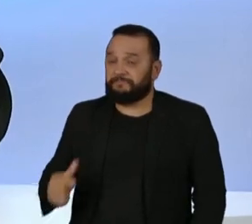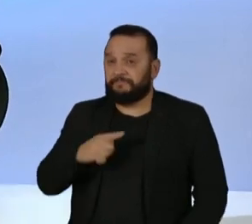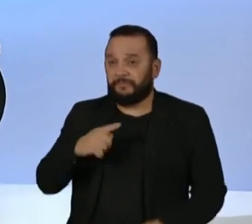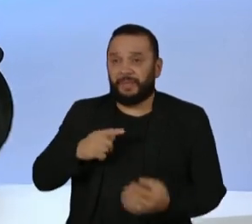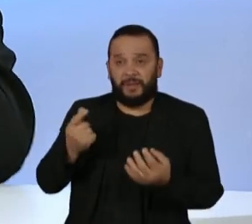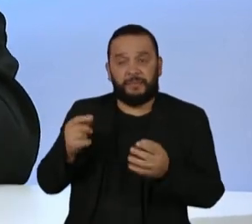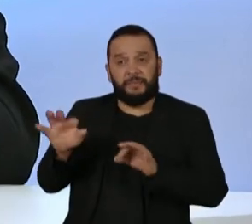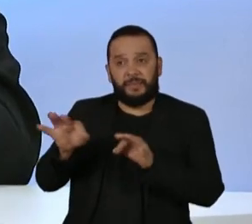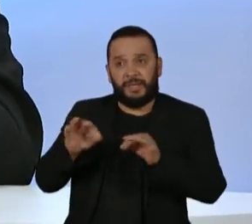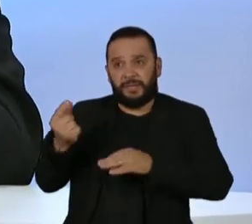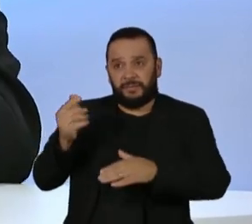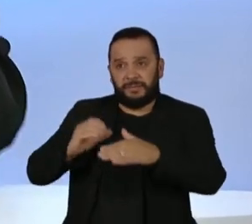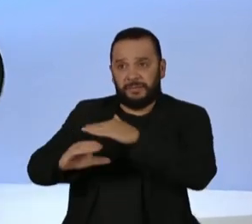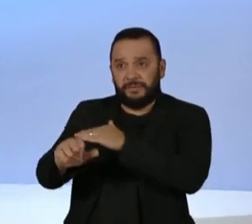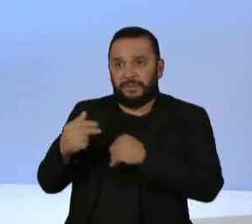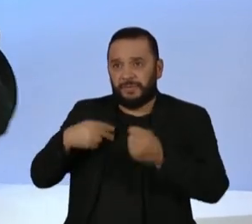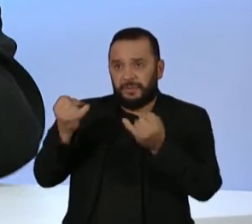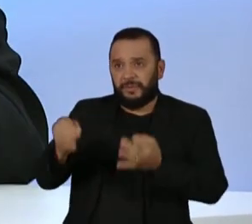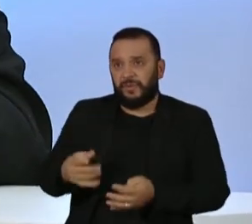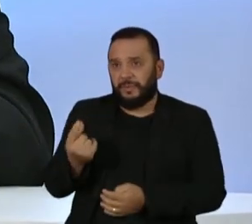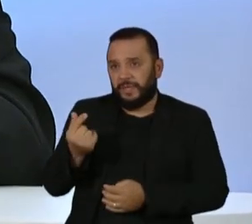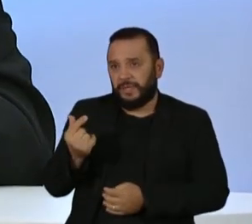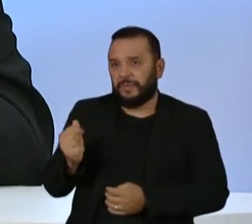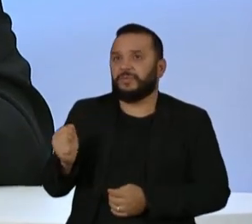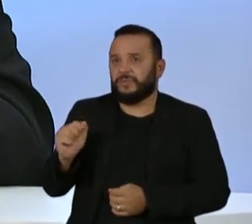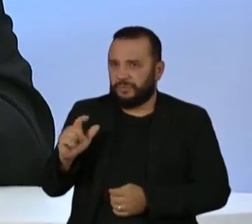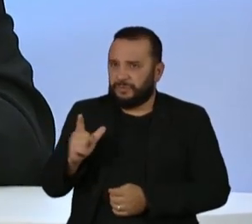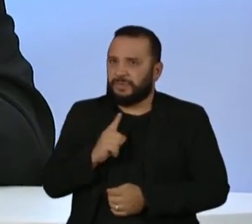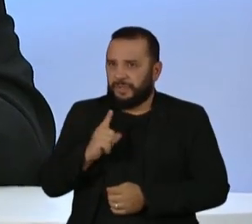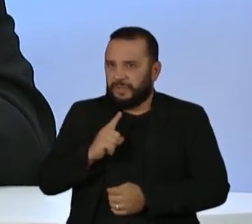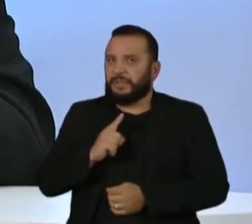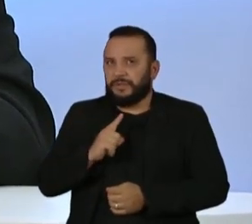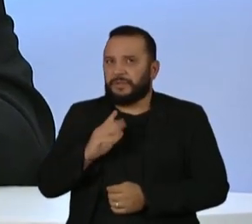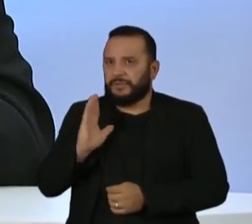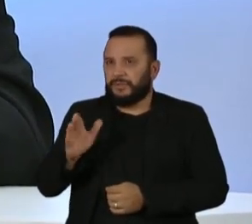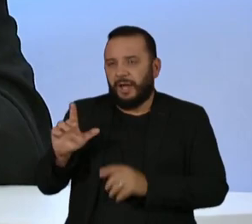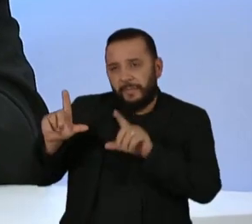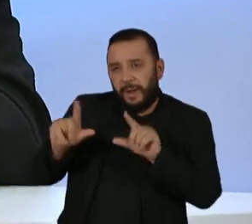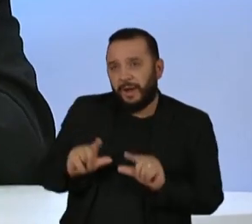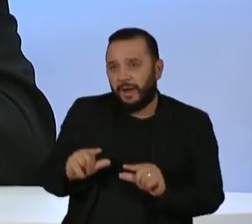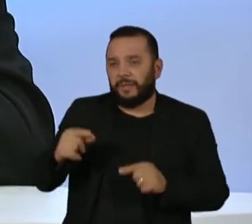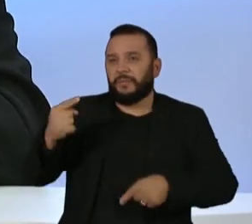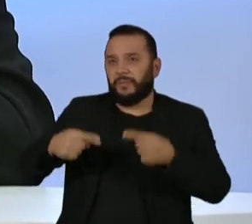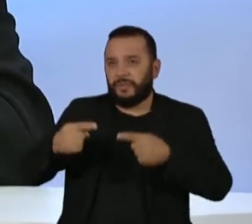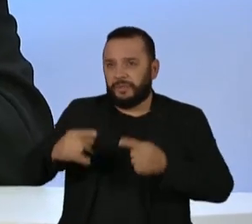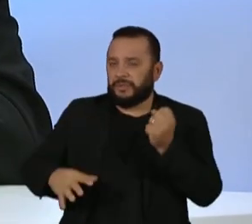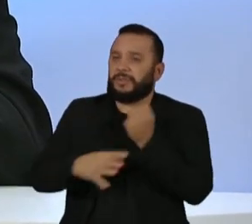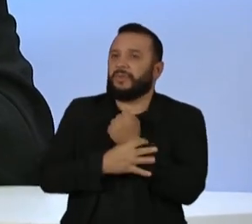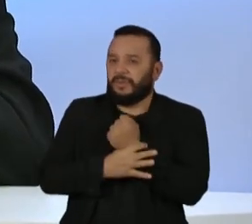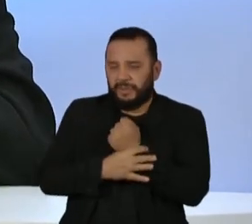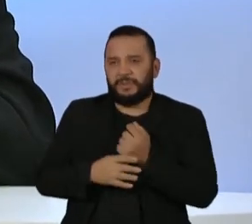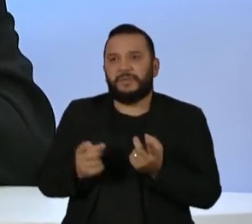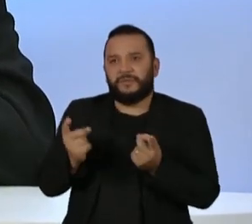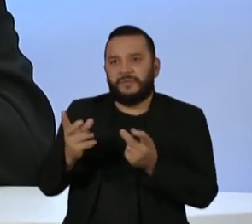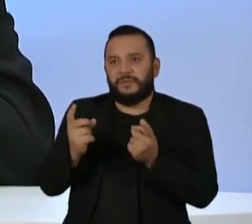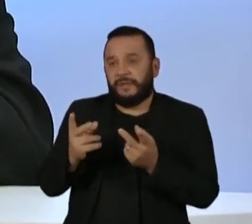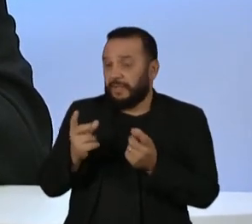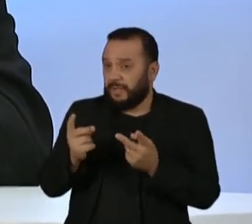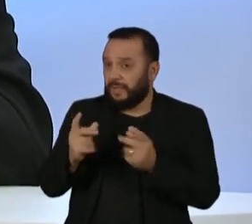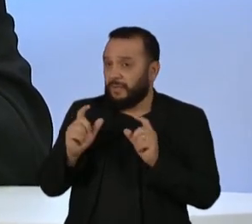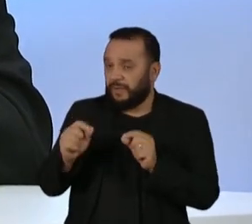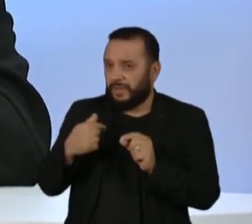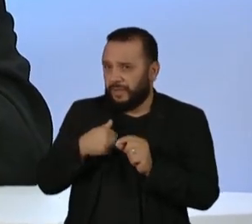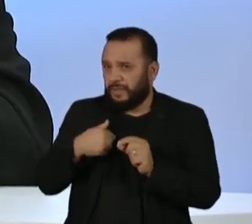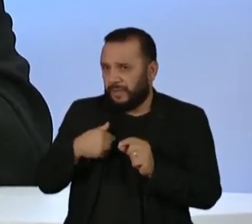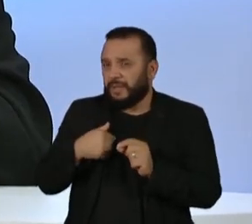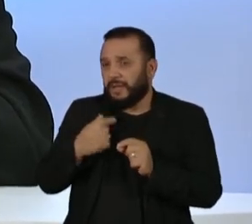o senhor citou a questão dos preços achatados e a política de garantia de preço mínimo. Como é o senhor está vendo esse cenário? O governo já está preparando